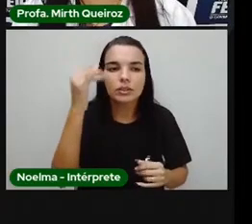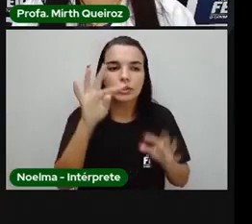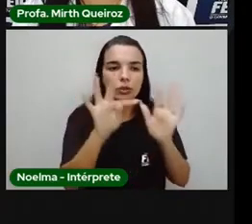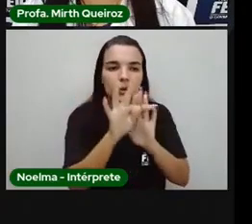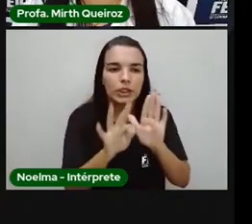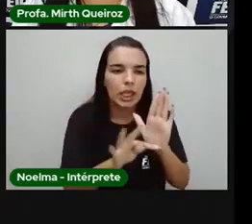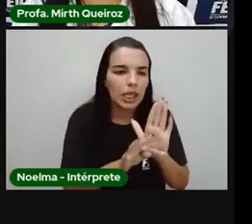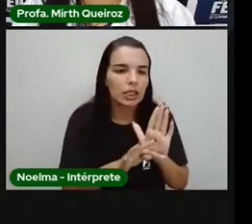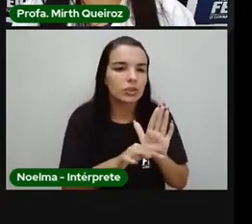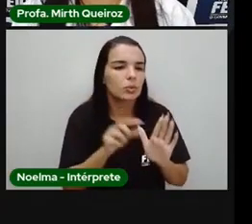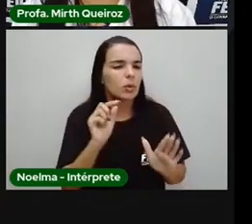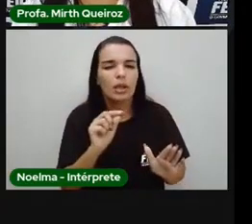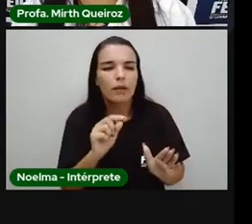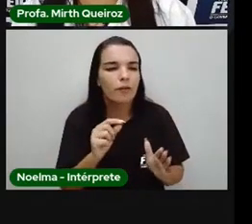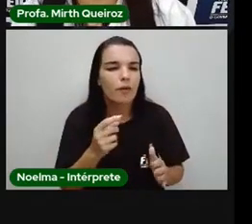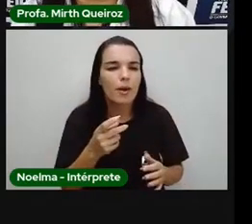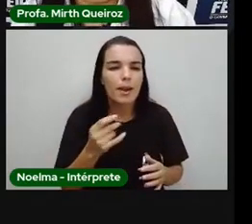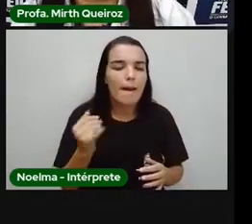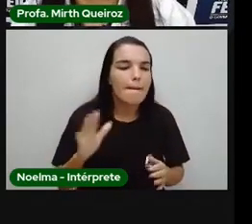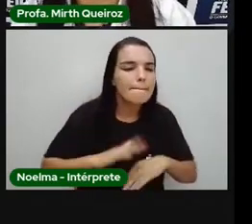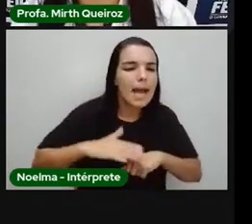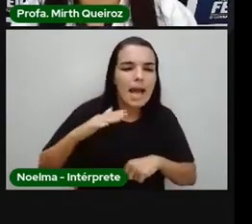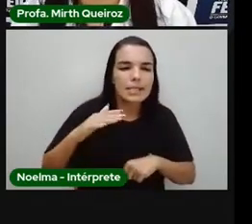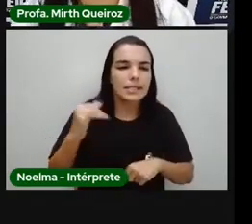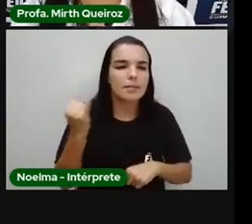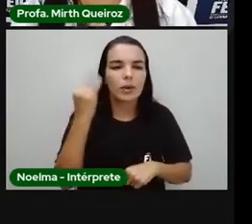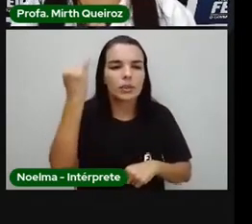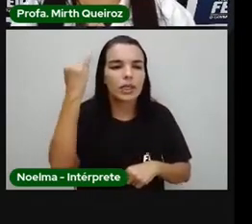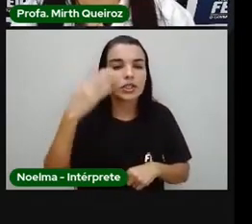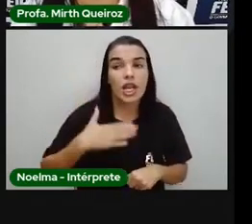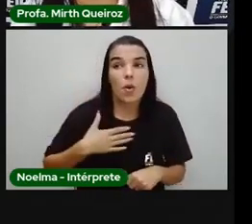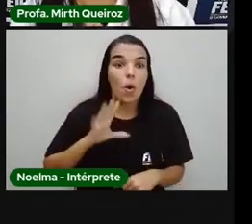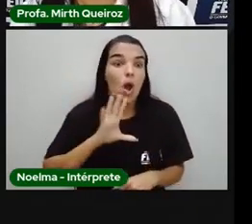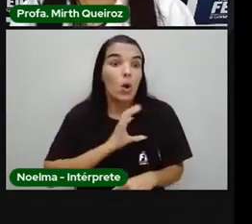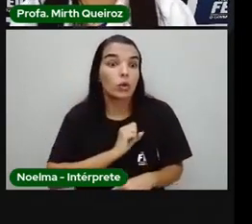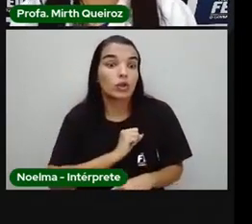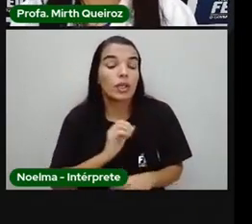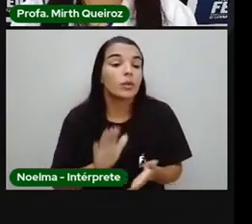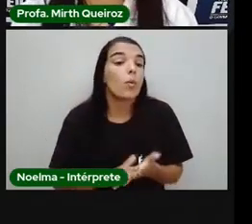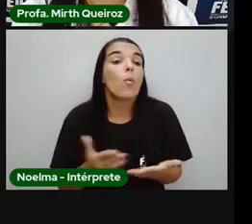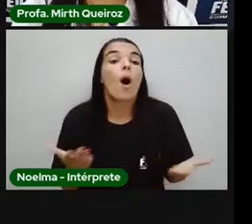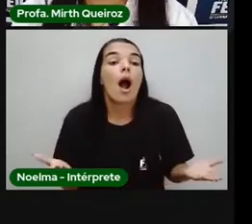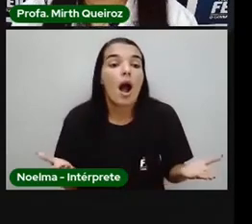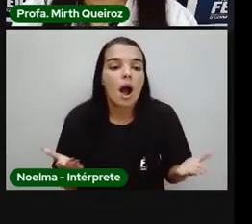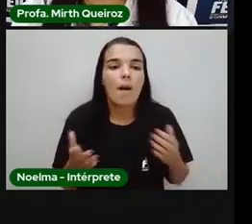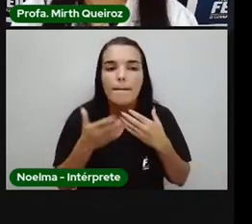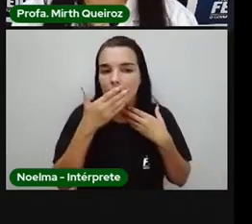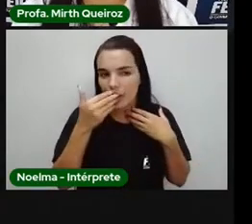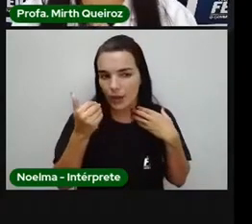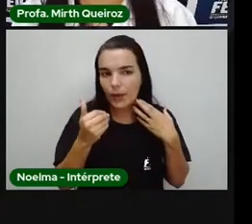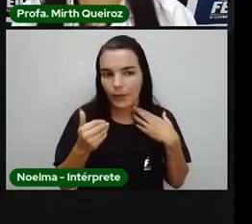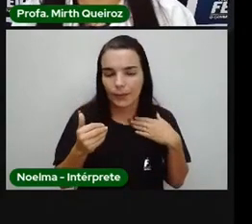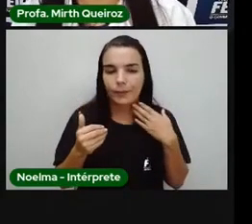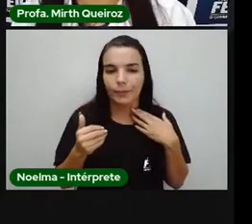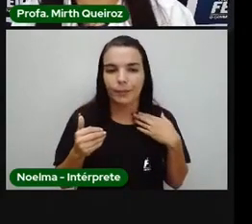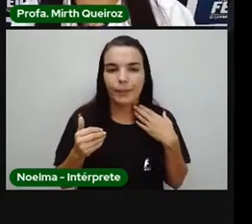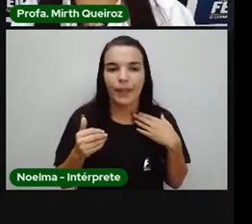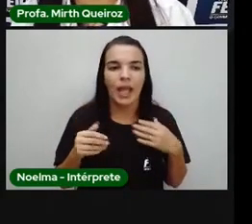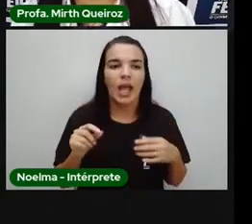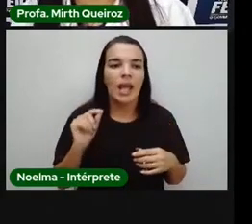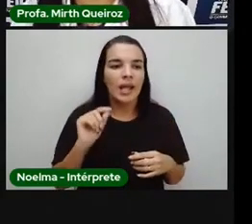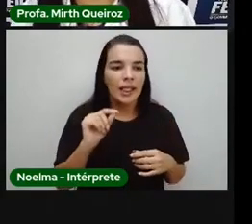resumir e sintetizar esse conhecimento, pode ser a partir da fala, quando você vai